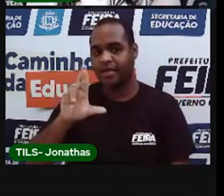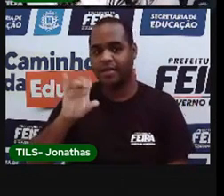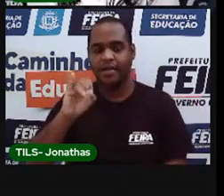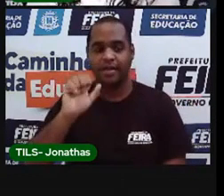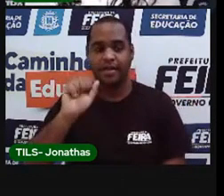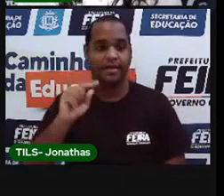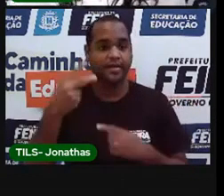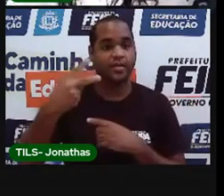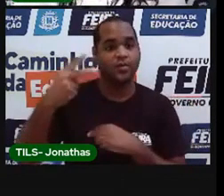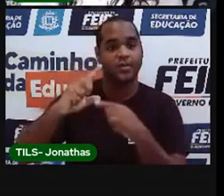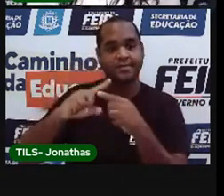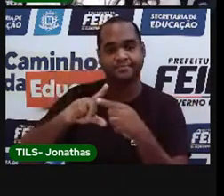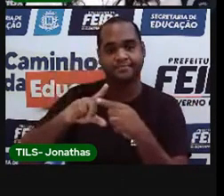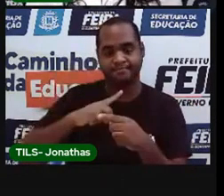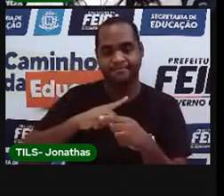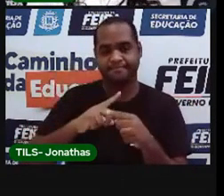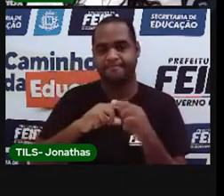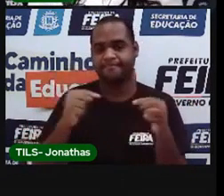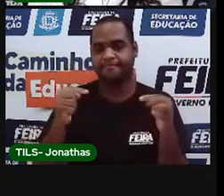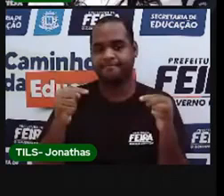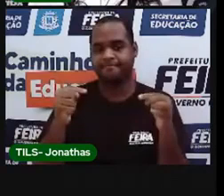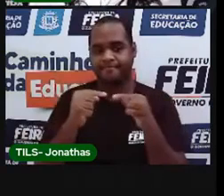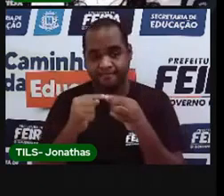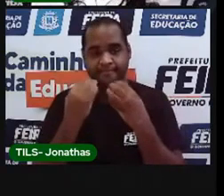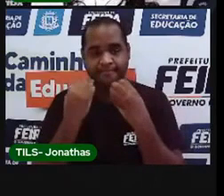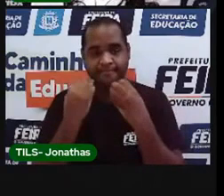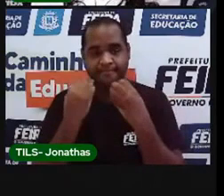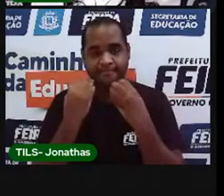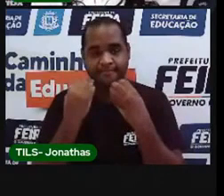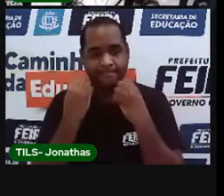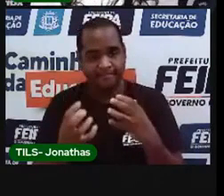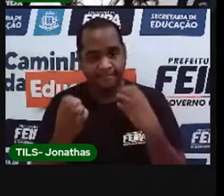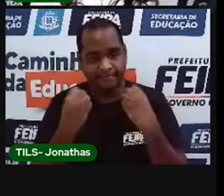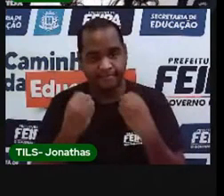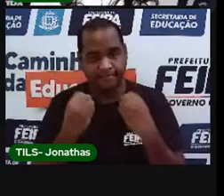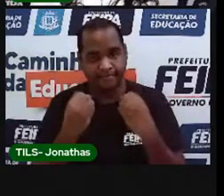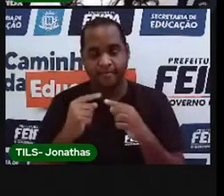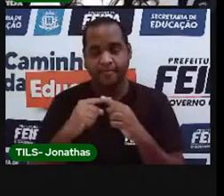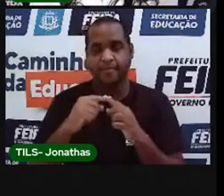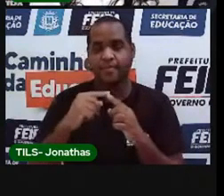coluna e na segunda linha. Vamos lá?